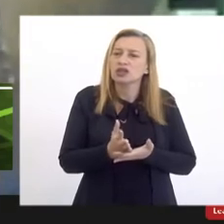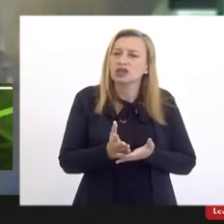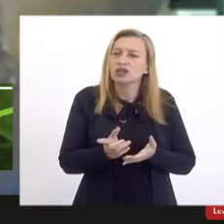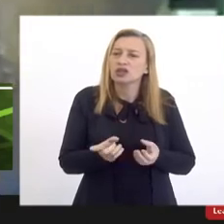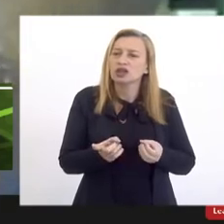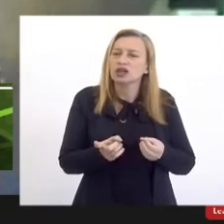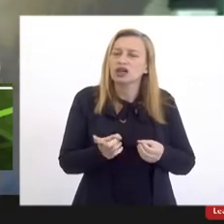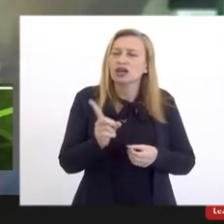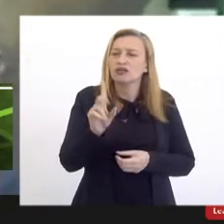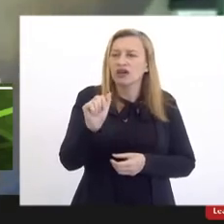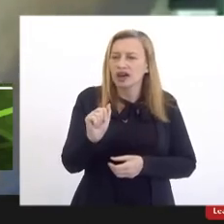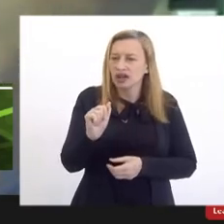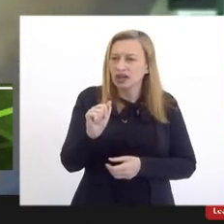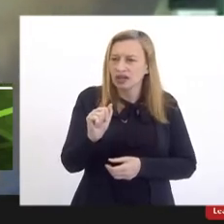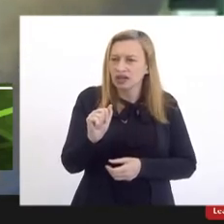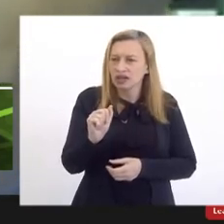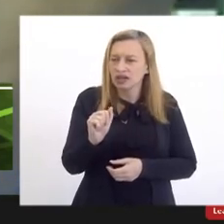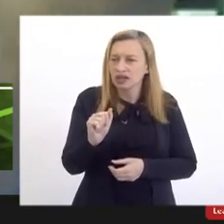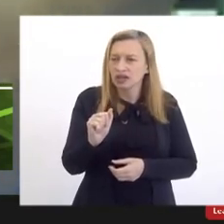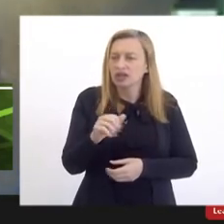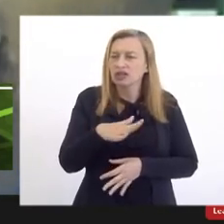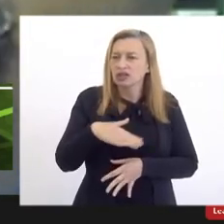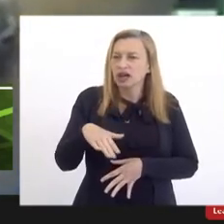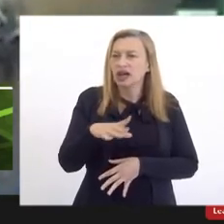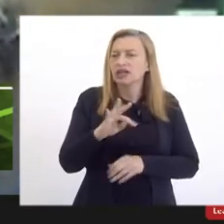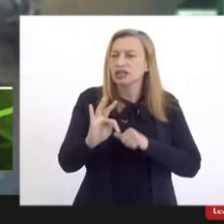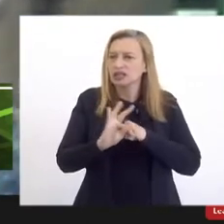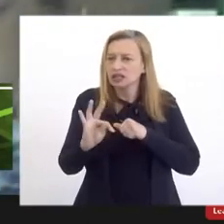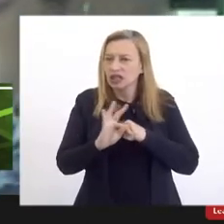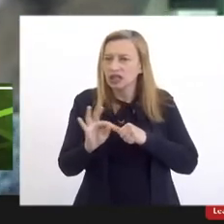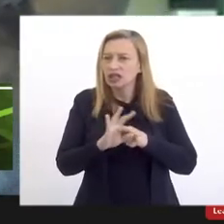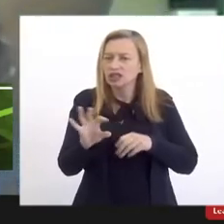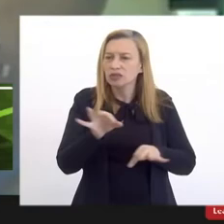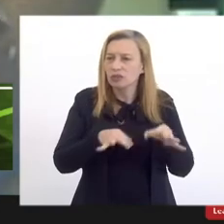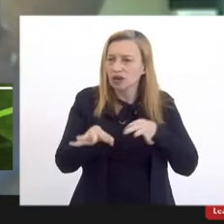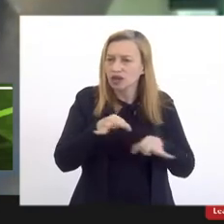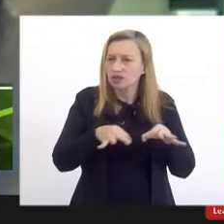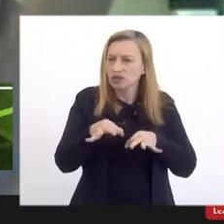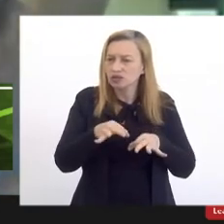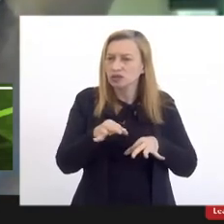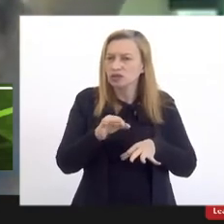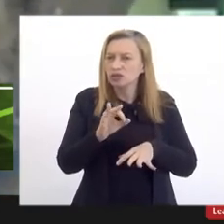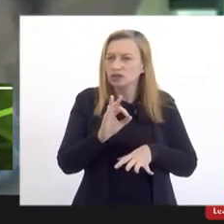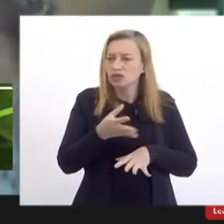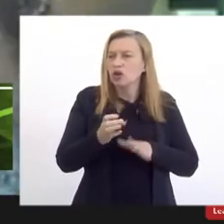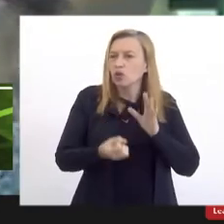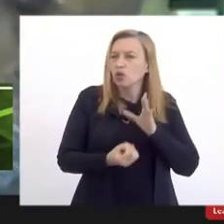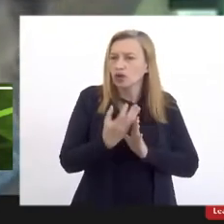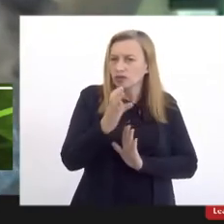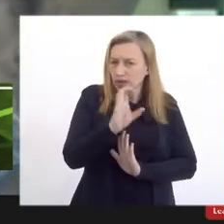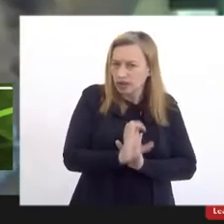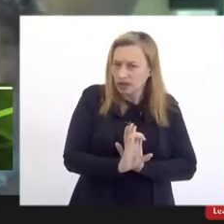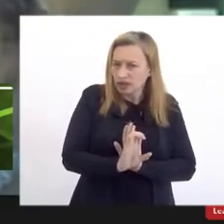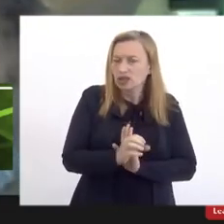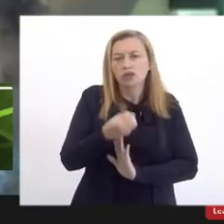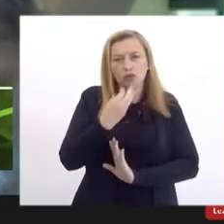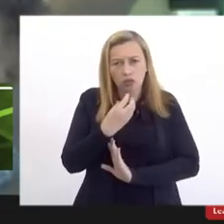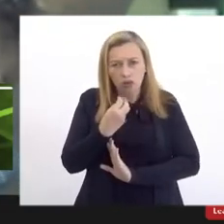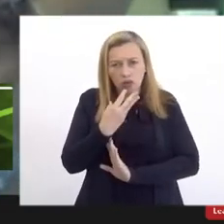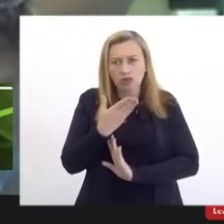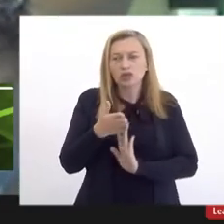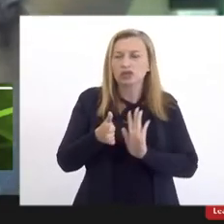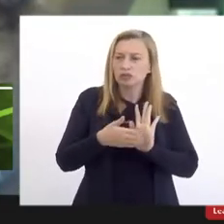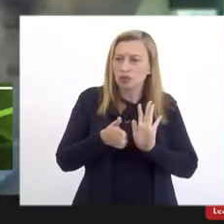11 vagas docentes, mais uma de técnico, que estava no plano de regime, constasse, uma emenda, que são benéficas que estão sendo